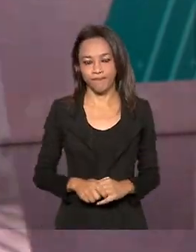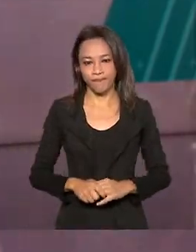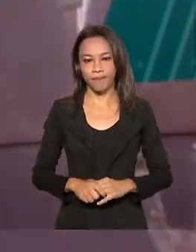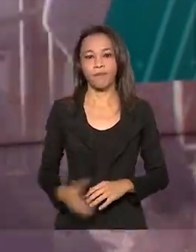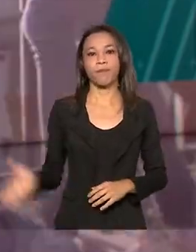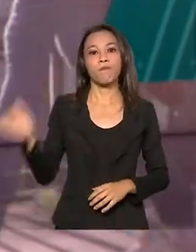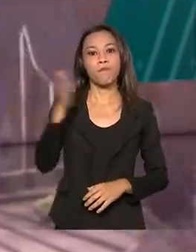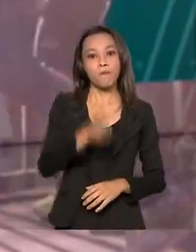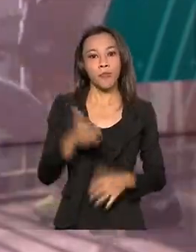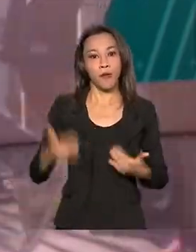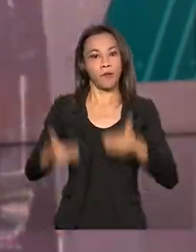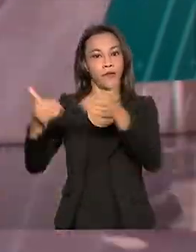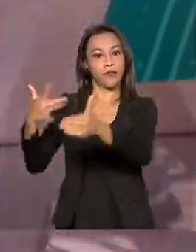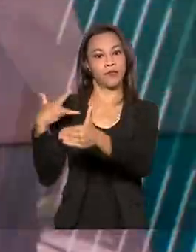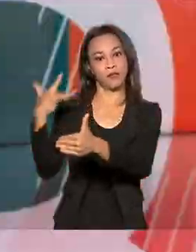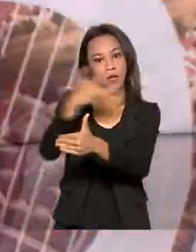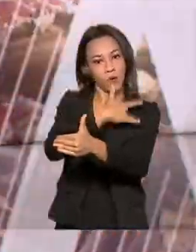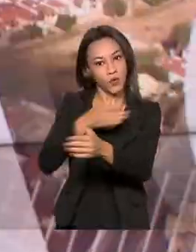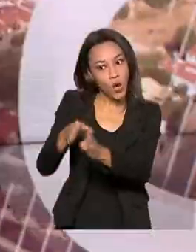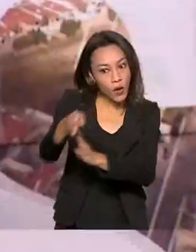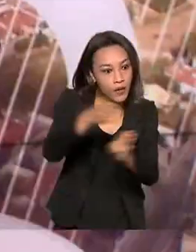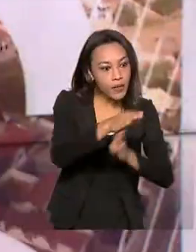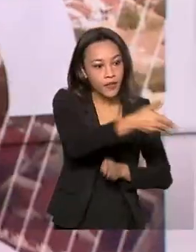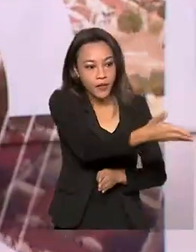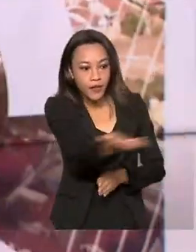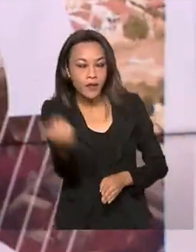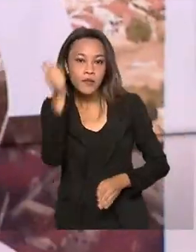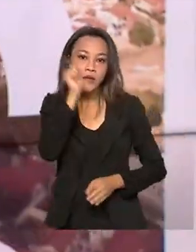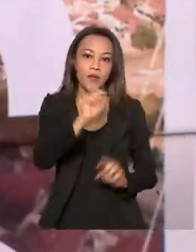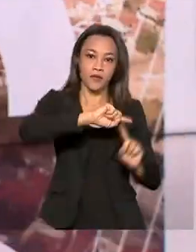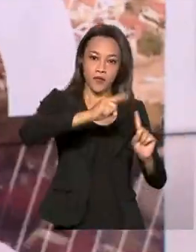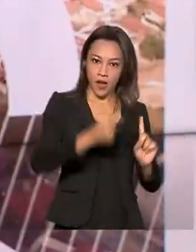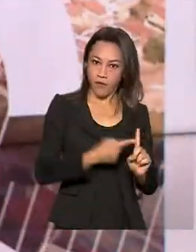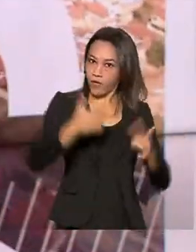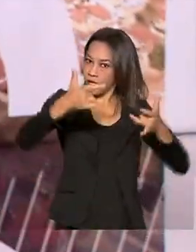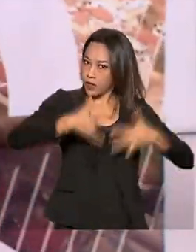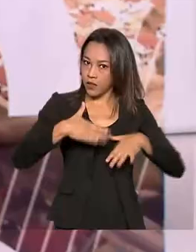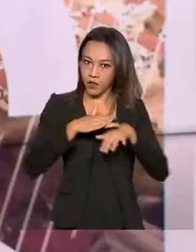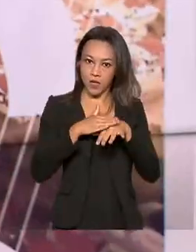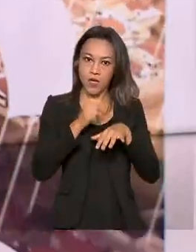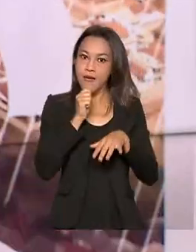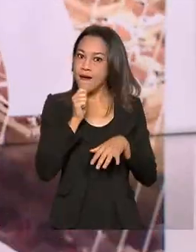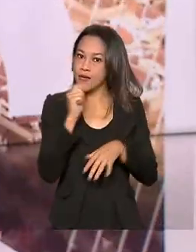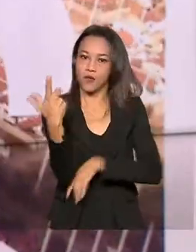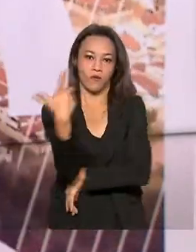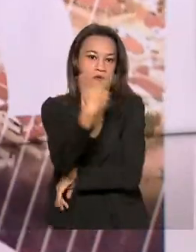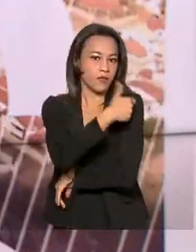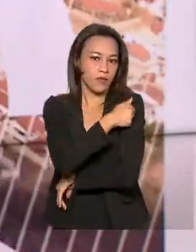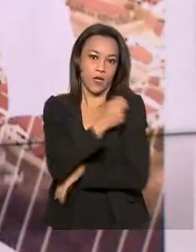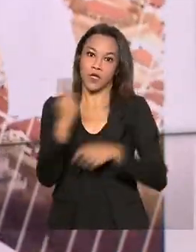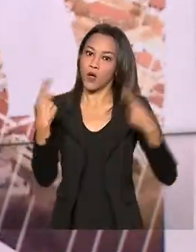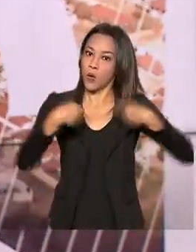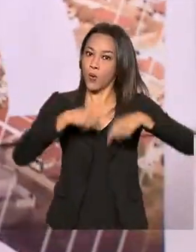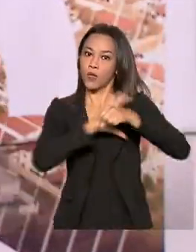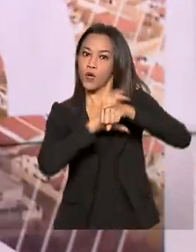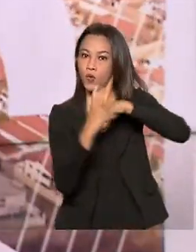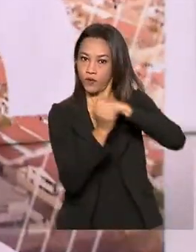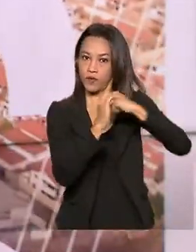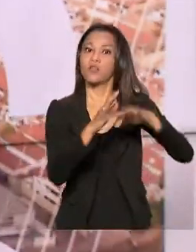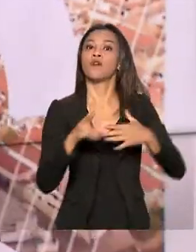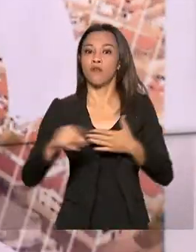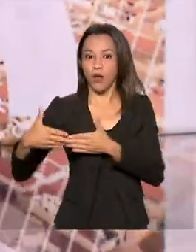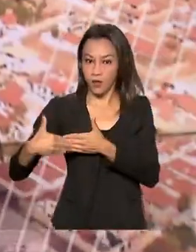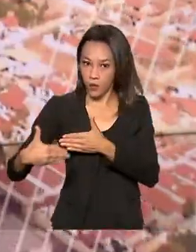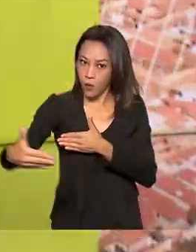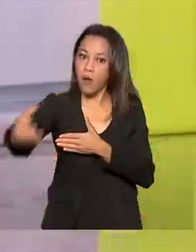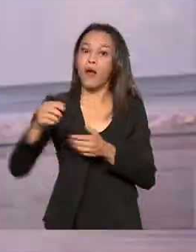O Ministério da Saúde orienta que as grávidas sem comorbidades que ainda não foram imunizadas contra a Covid-19 devem tomar a vacina